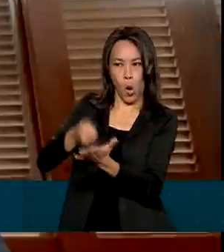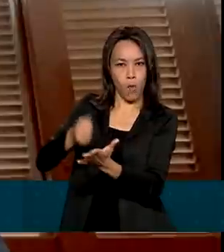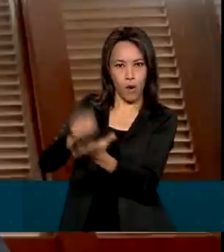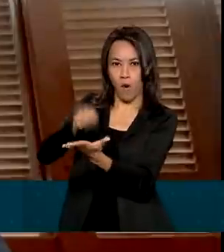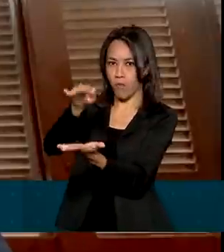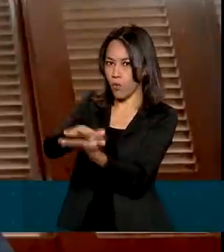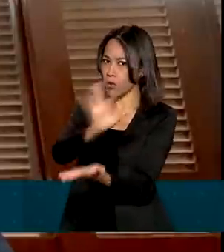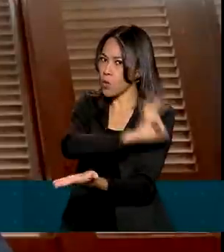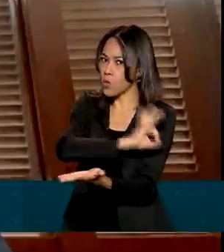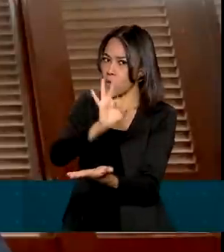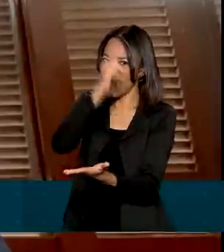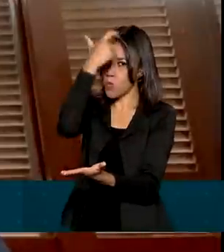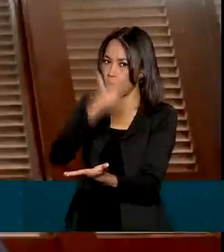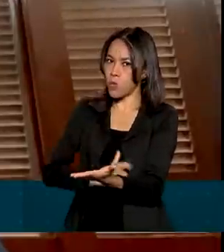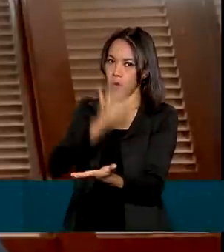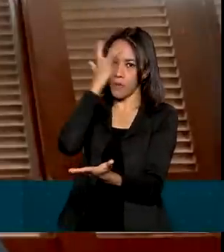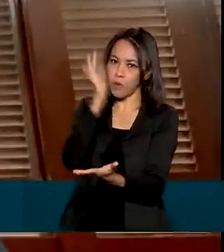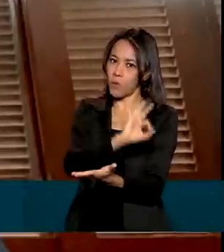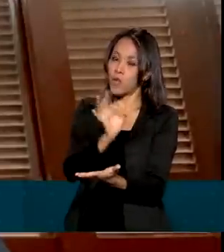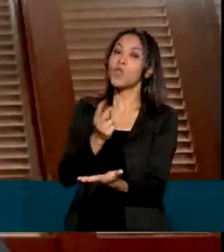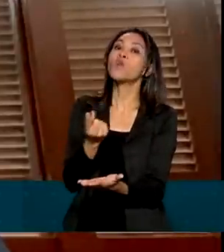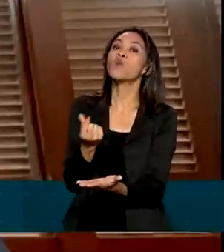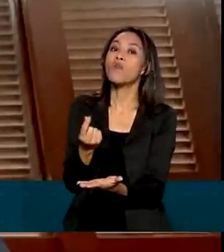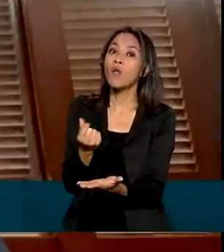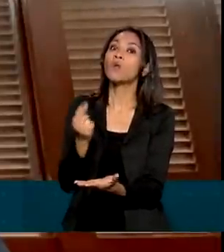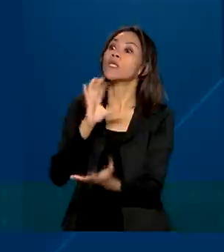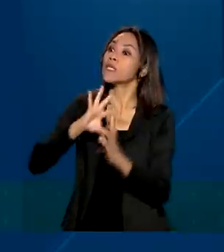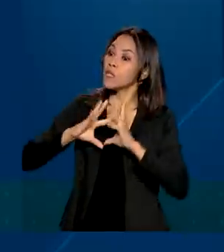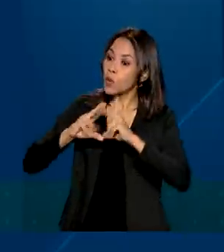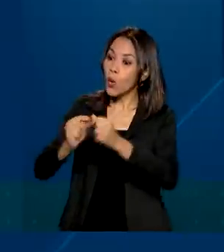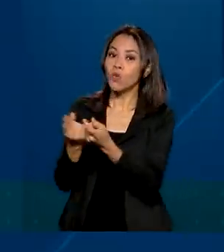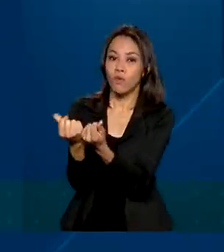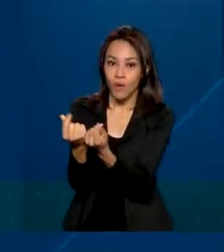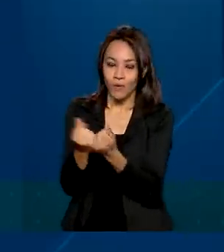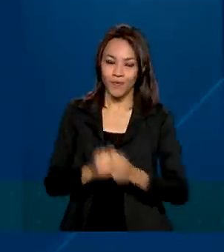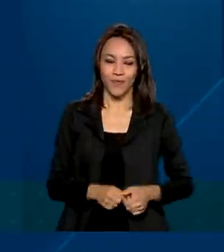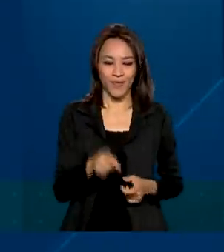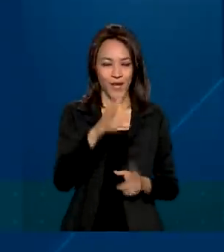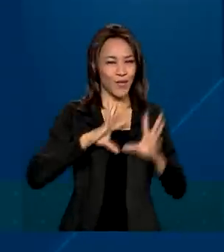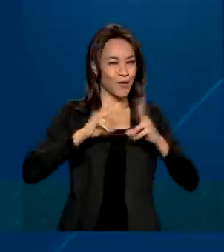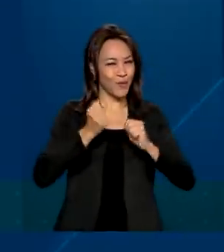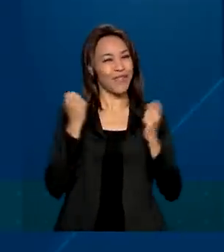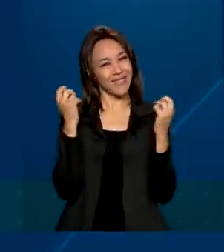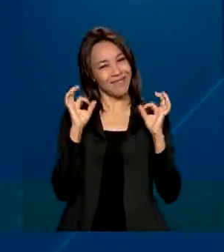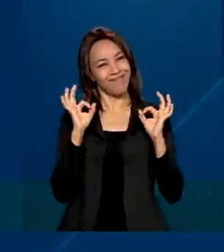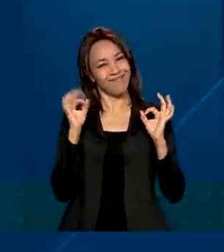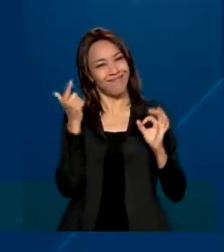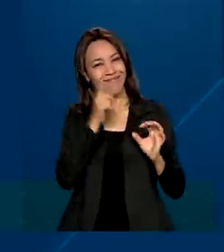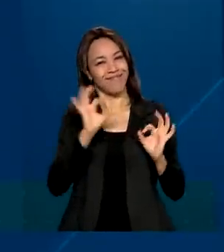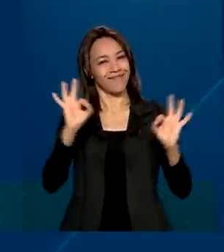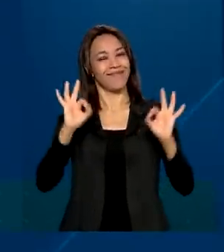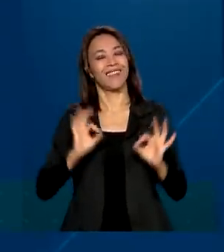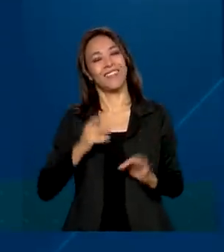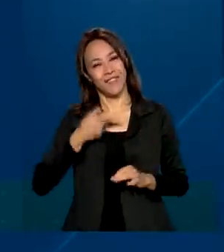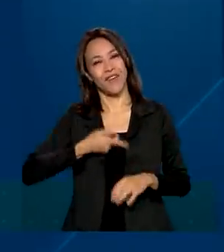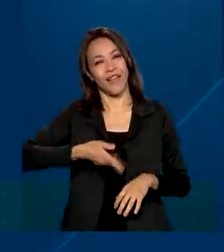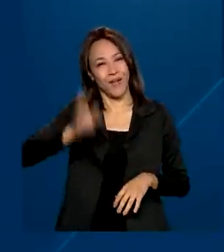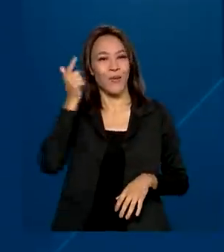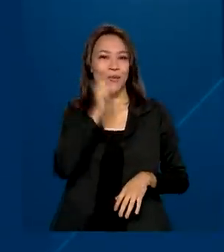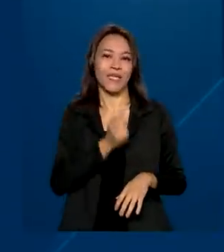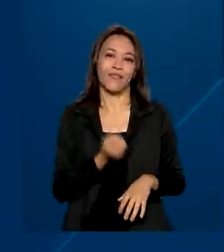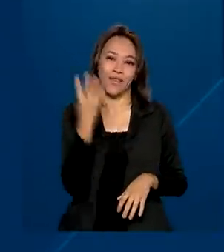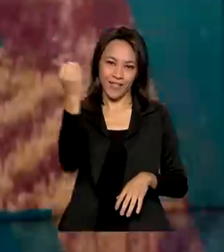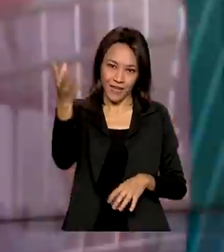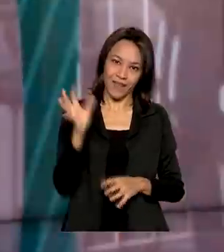consumidor e o pagamento desse crédito deve ser no valor integral da passagem. Tudo vai dar certo e a gente vai fazer essa viagem tão linda para Porto de